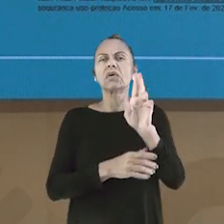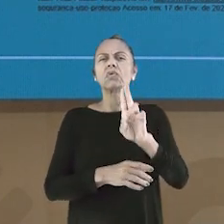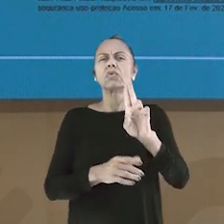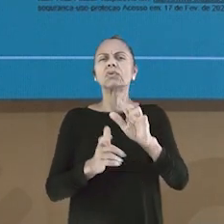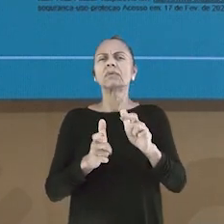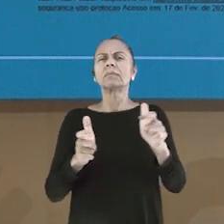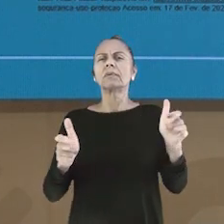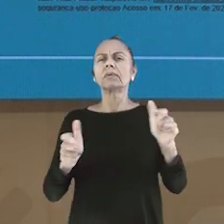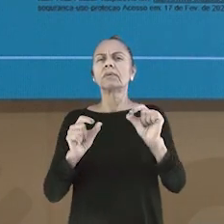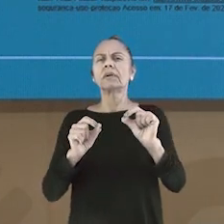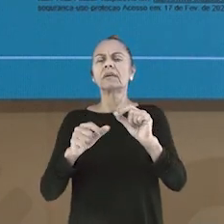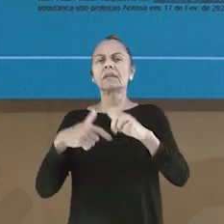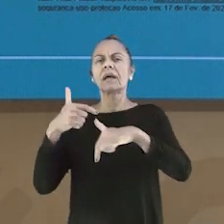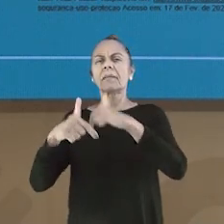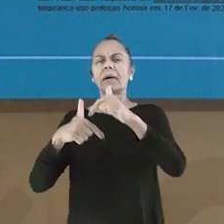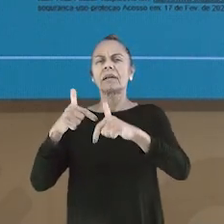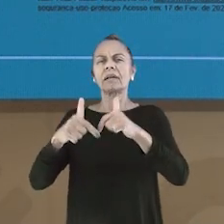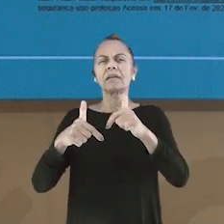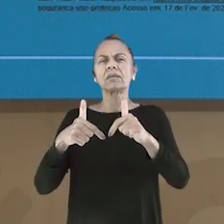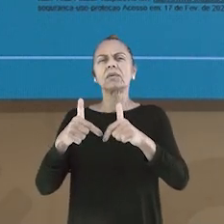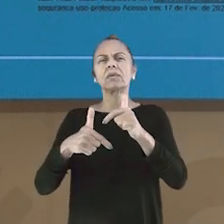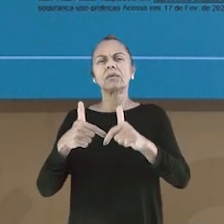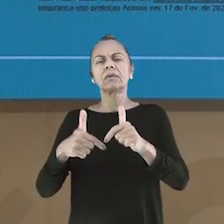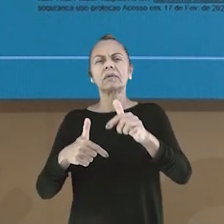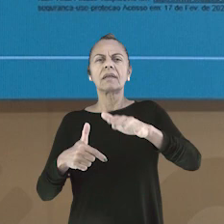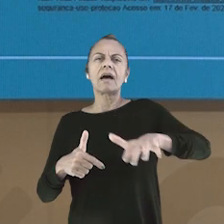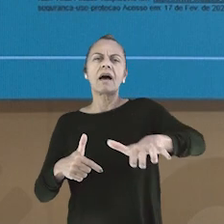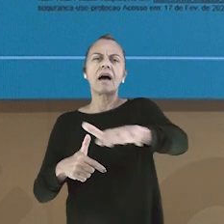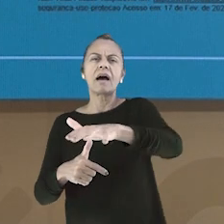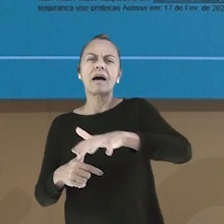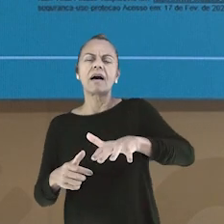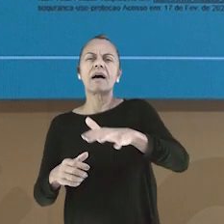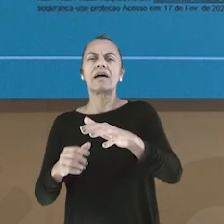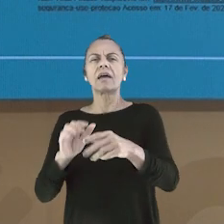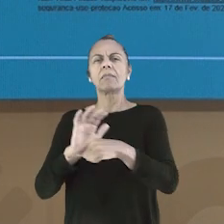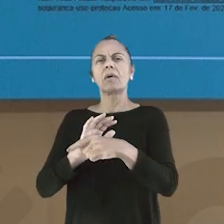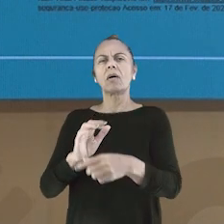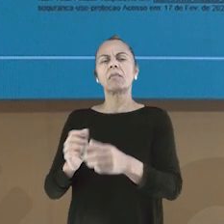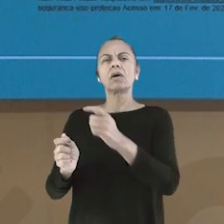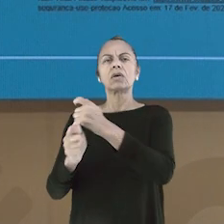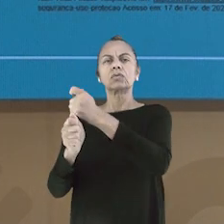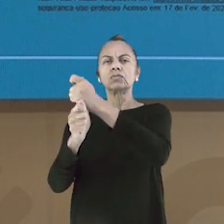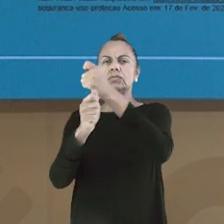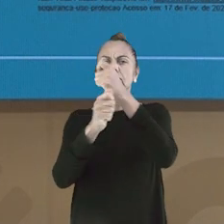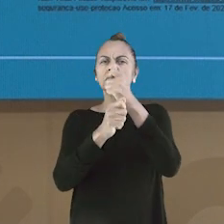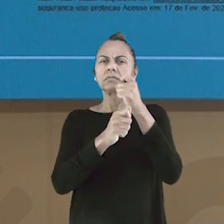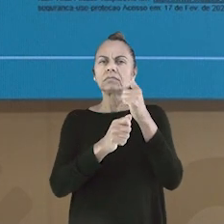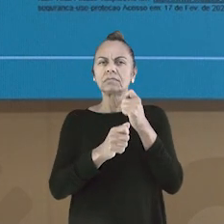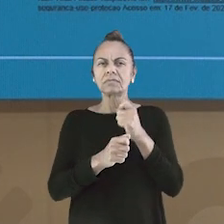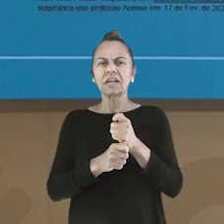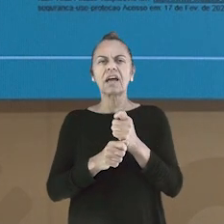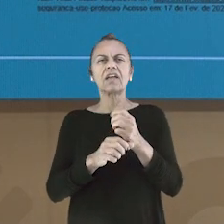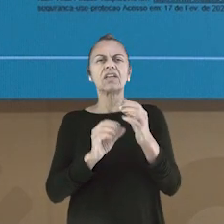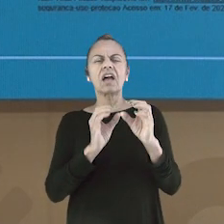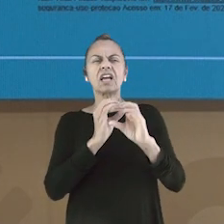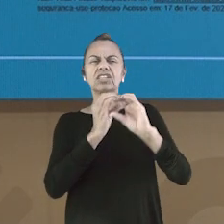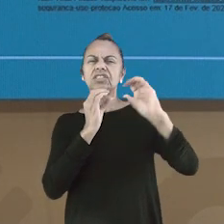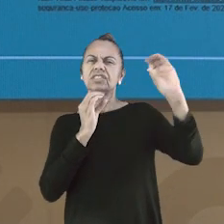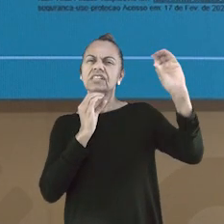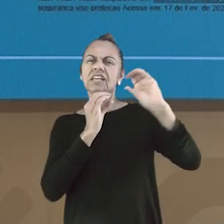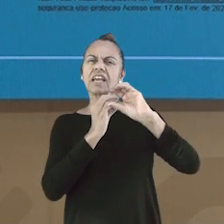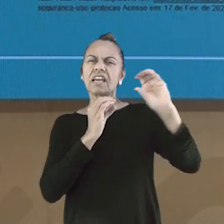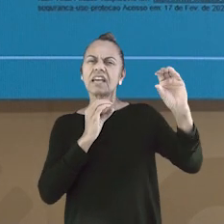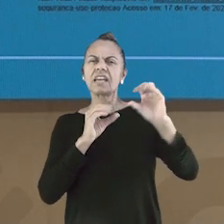Segurança, uso e proteção. Esta sinalização é muito usada para os trabalhadores que trabalham, por exemplo,